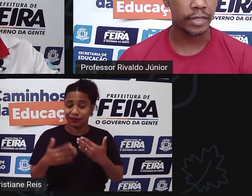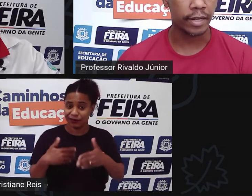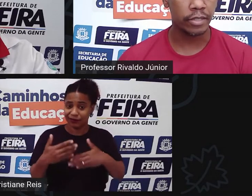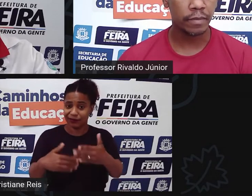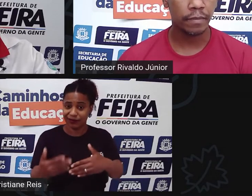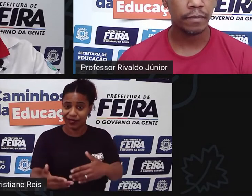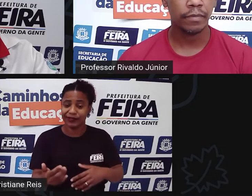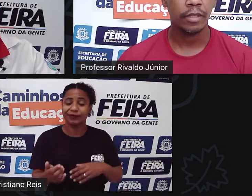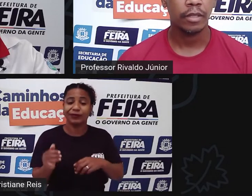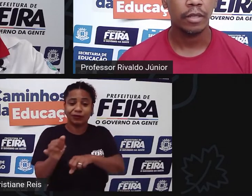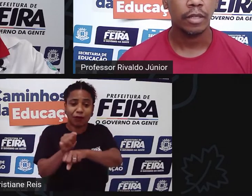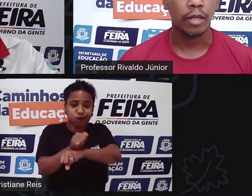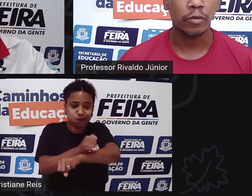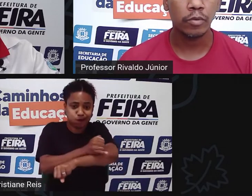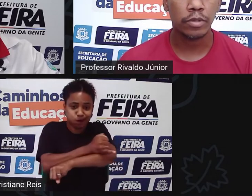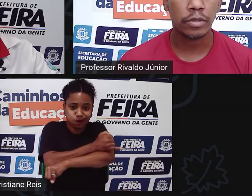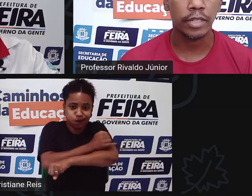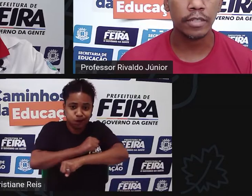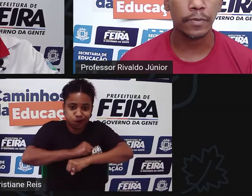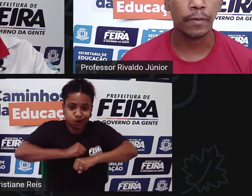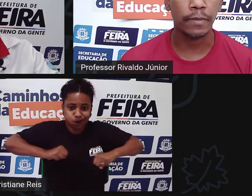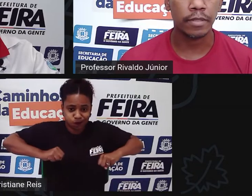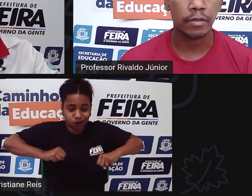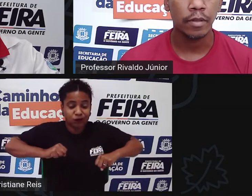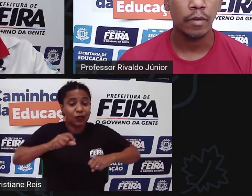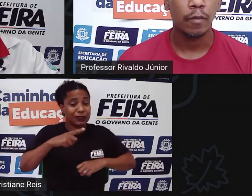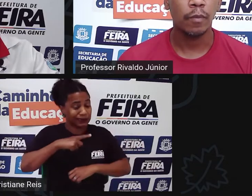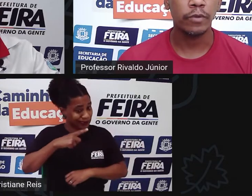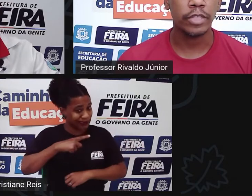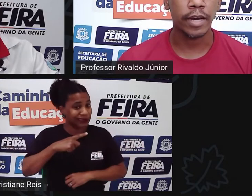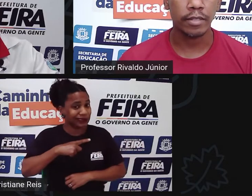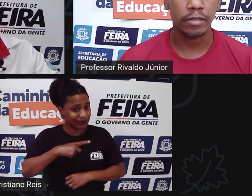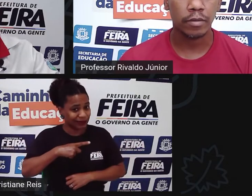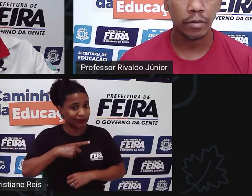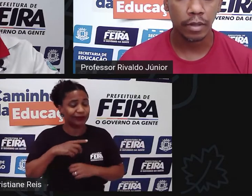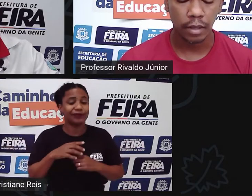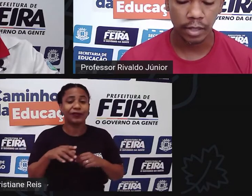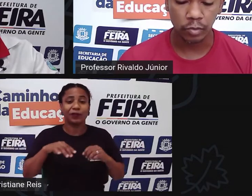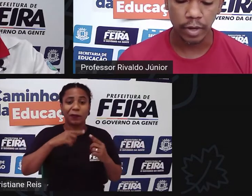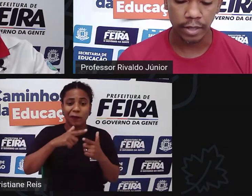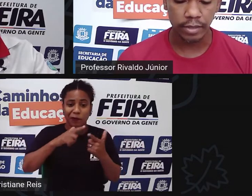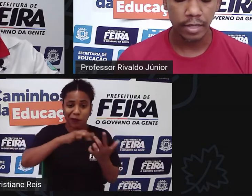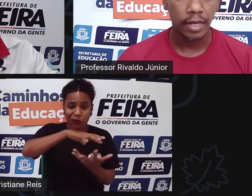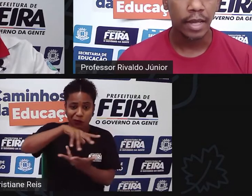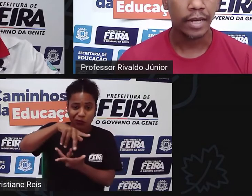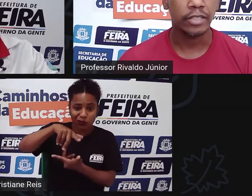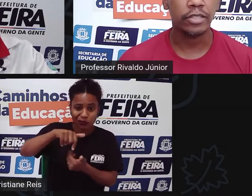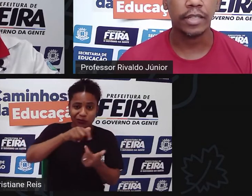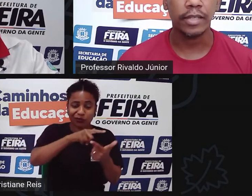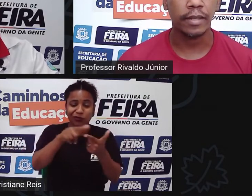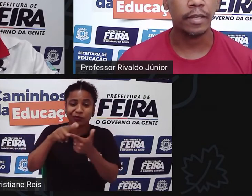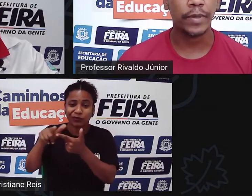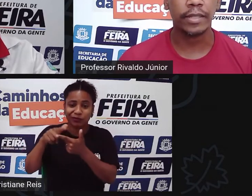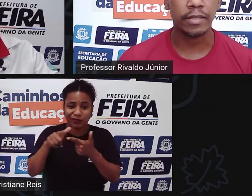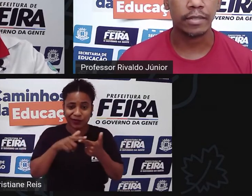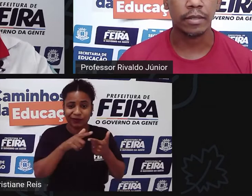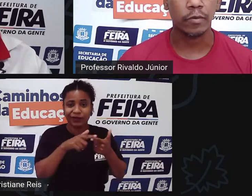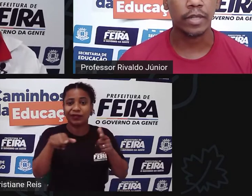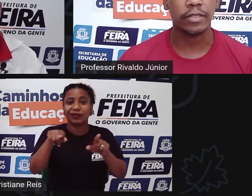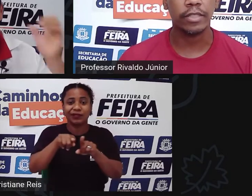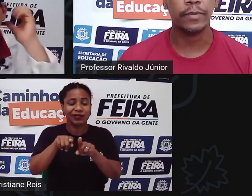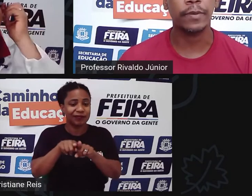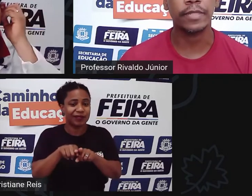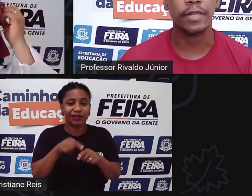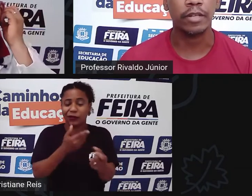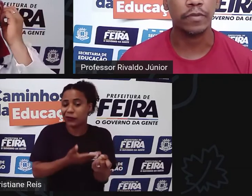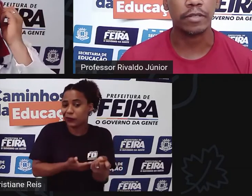da obesidade, que é um dos grandes problemas mundiais atuais. A gente tem hipertensão,